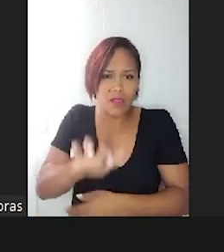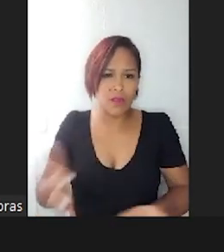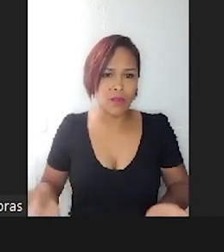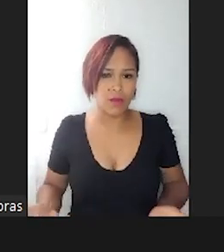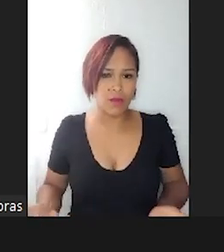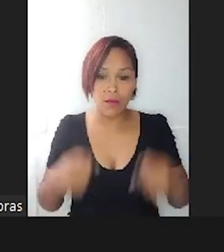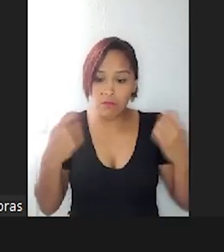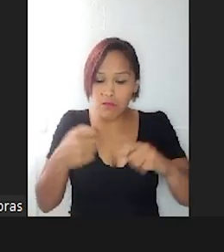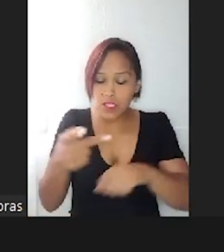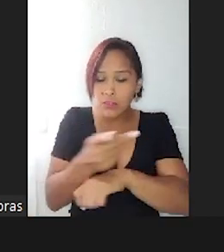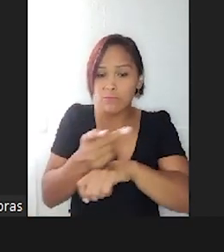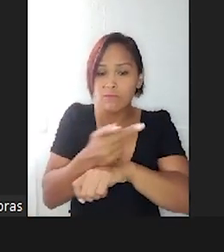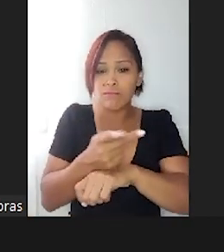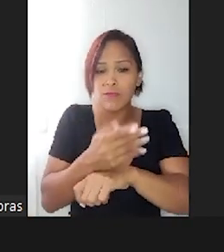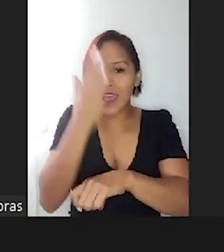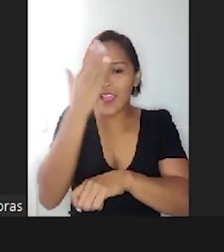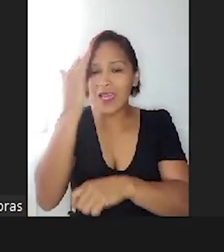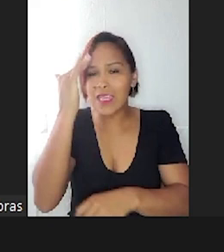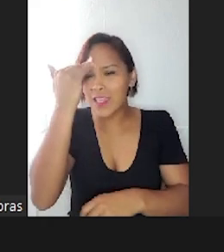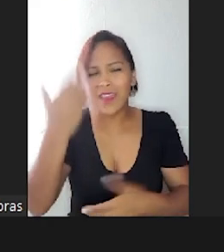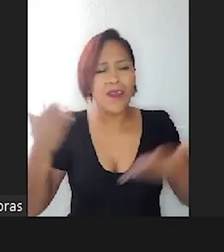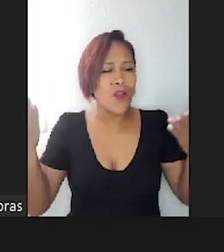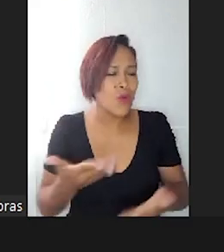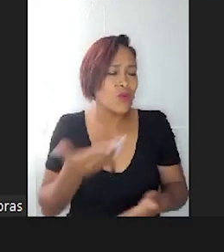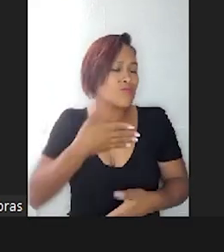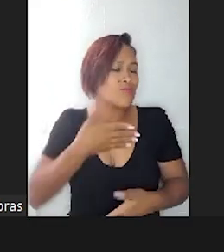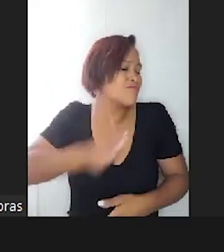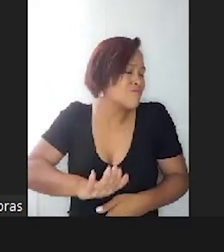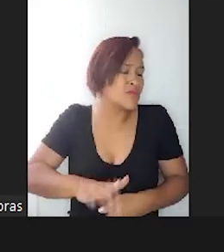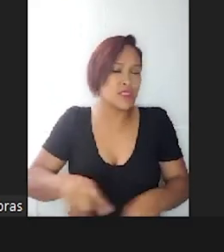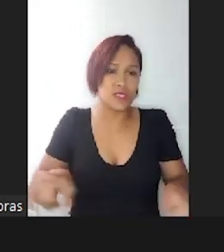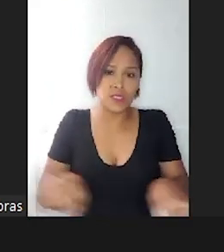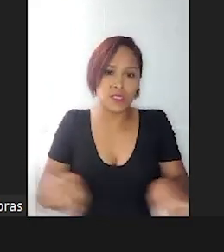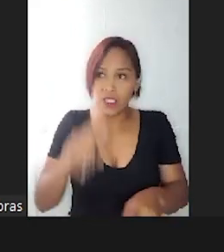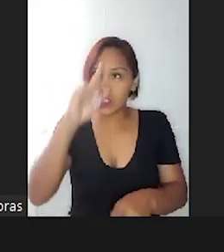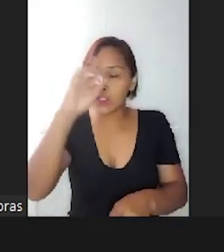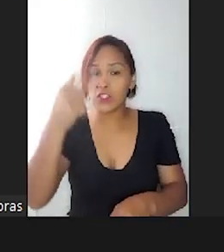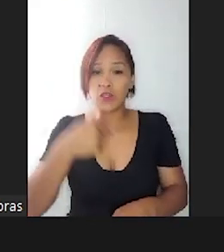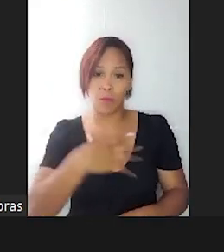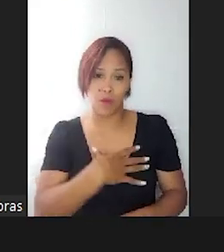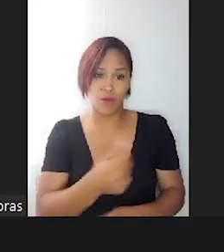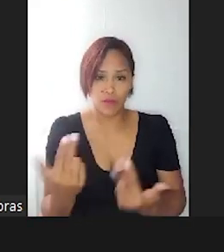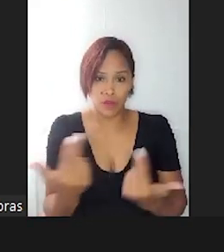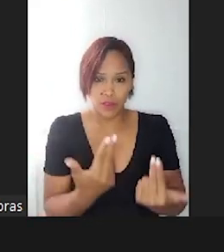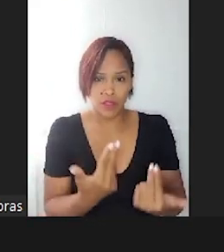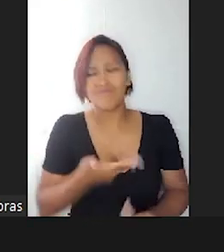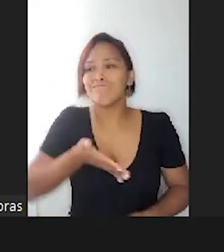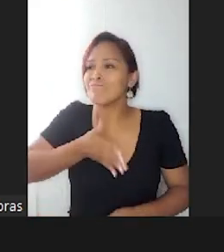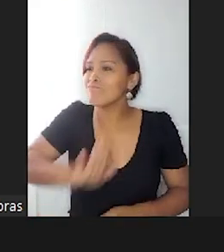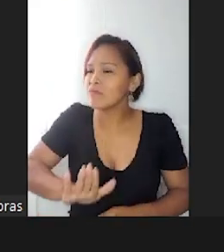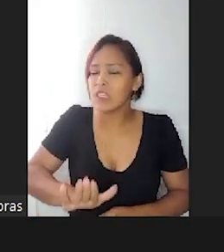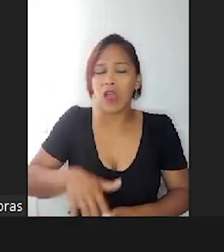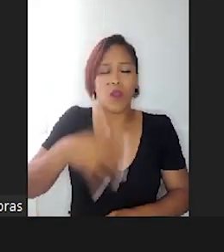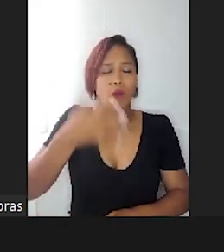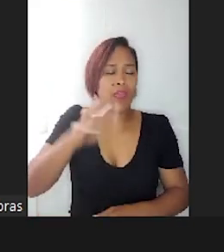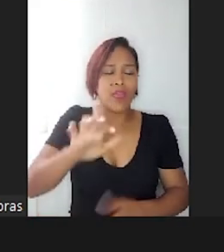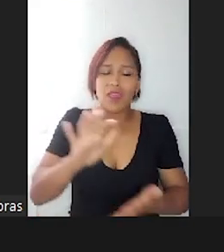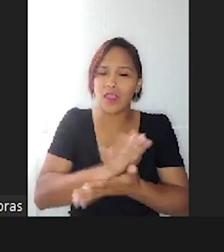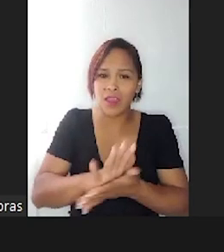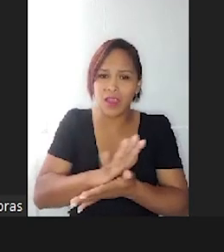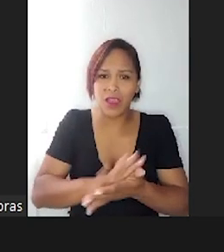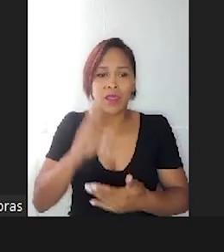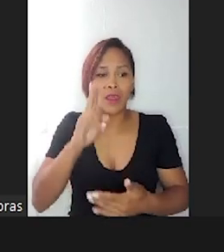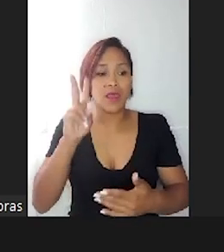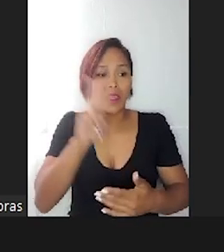Não quero hoje, mamãe, não, não, não. Esses dias o Gabriel passou por isso. Não queria. Ele vinha para cima de